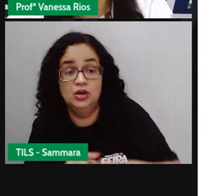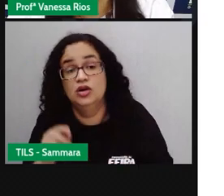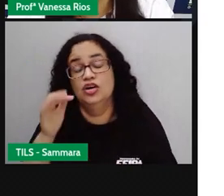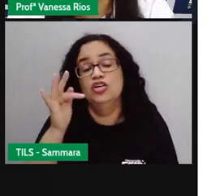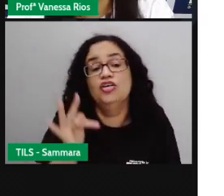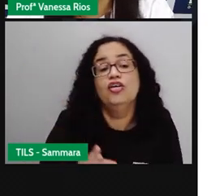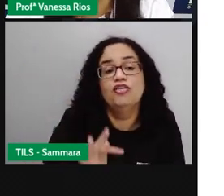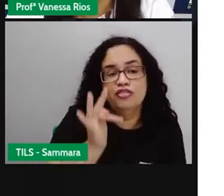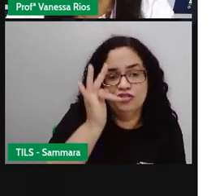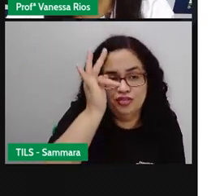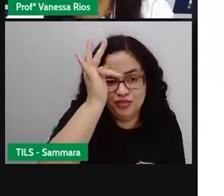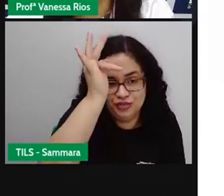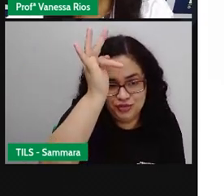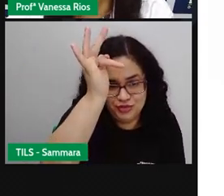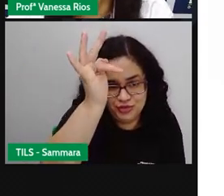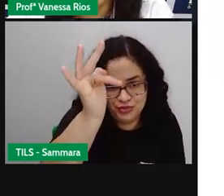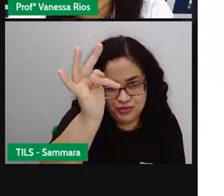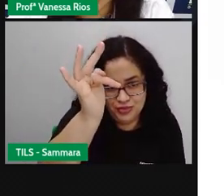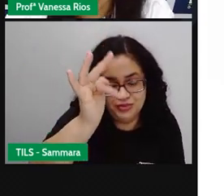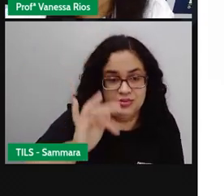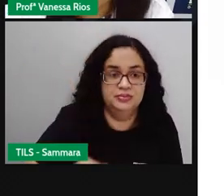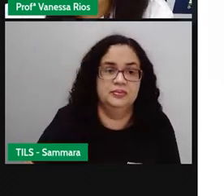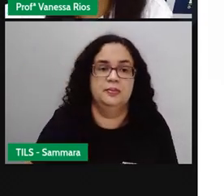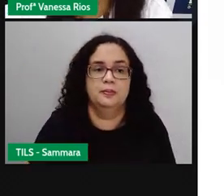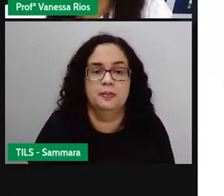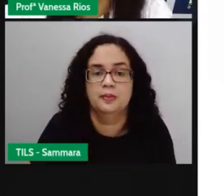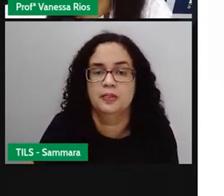É o tempo futuro.